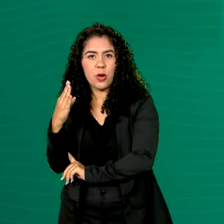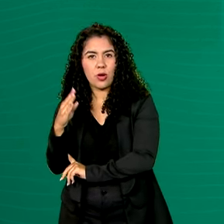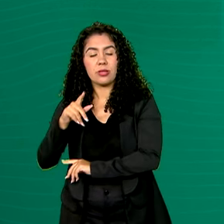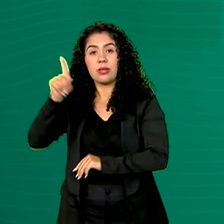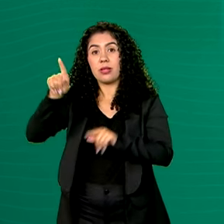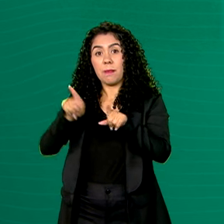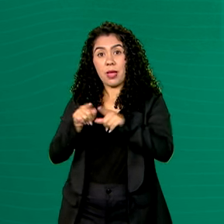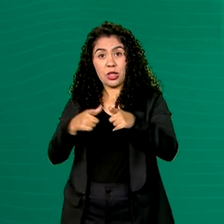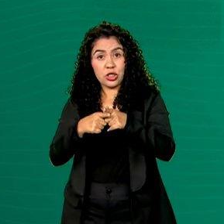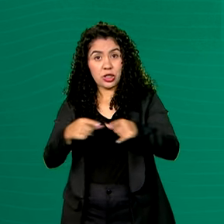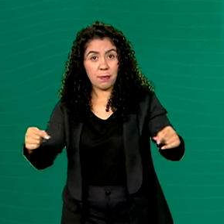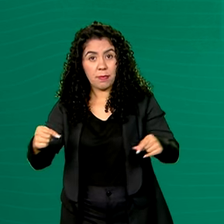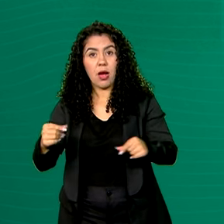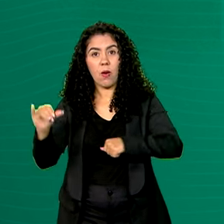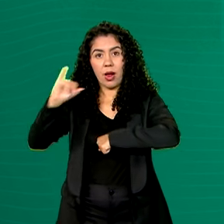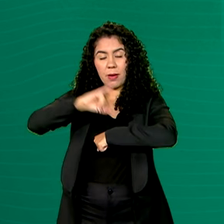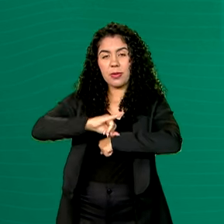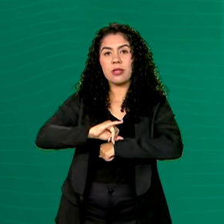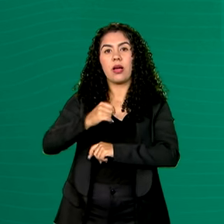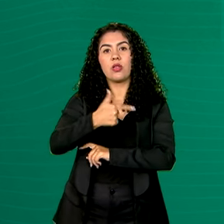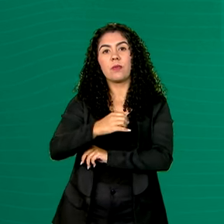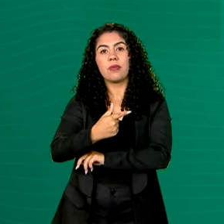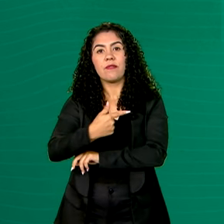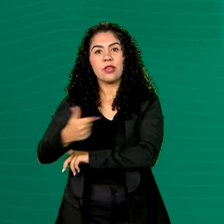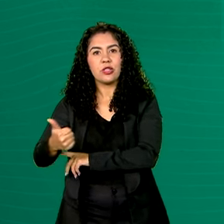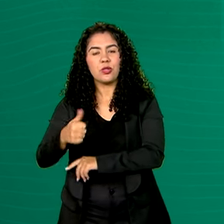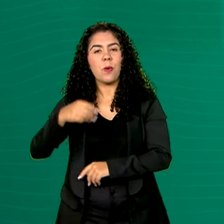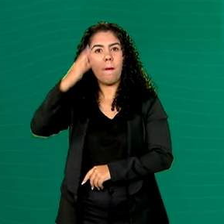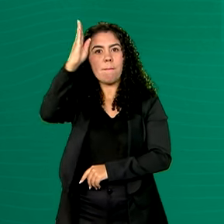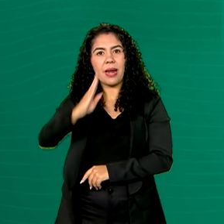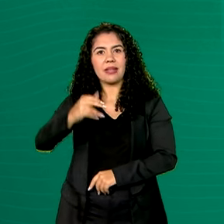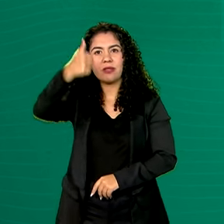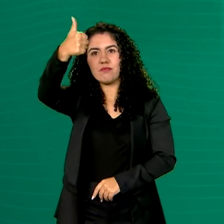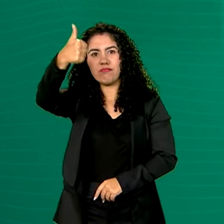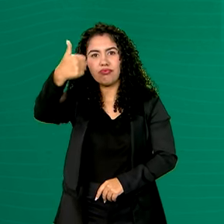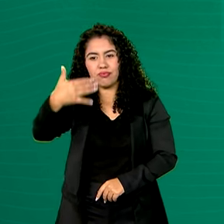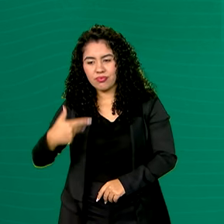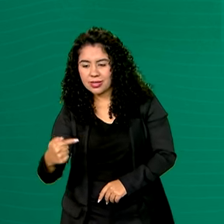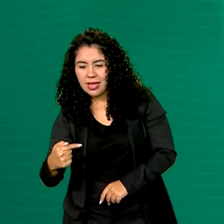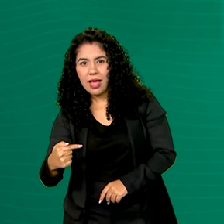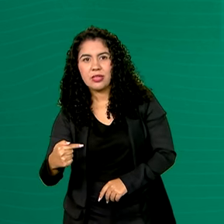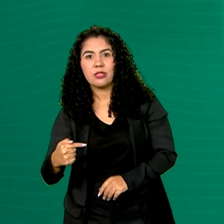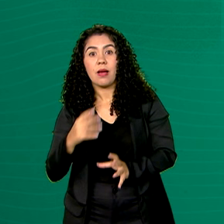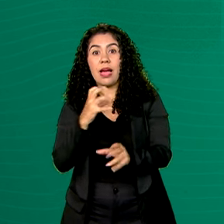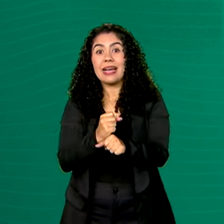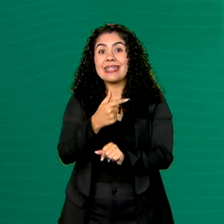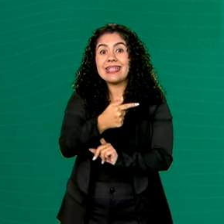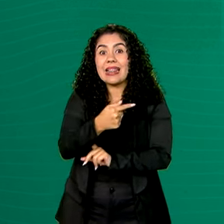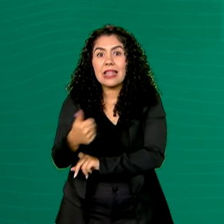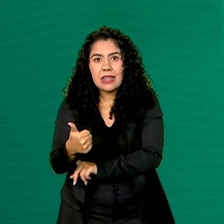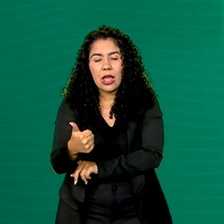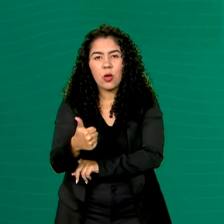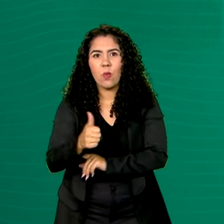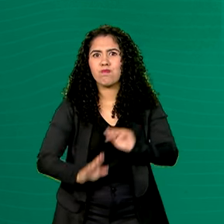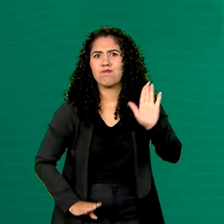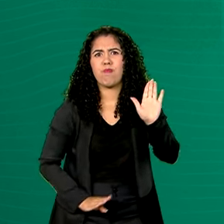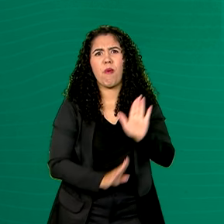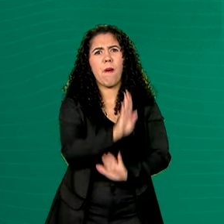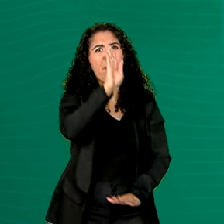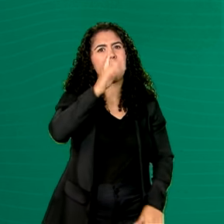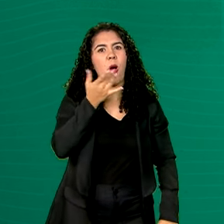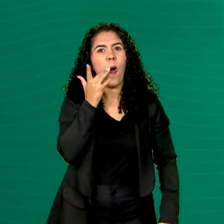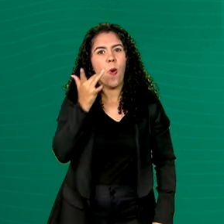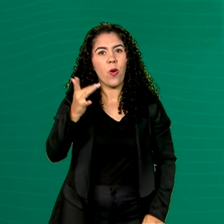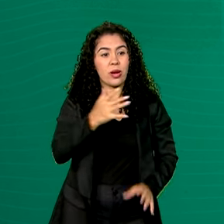Tóquio, 2021, o Brasil terminou os jogos em 7º lugar, com 72 medalhas, recorde de ouros, foram